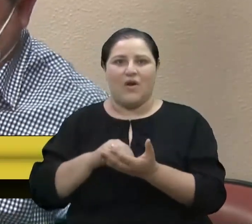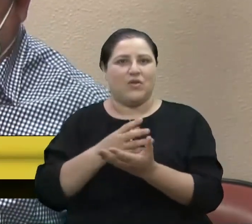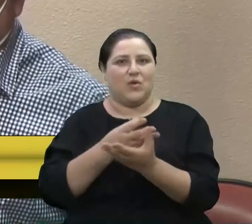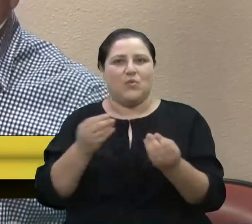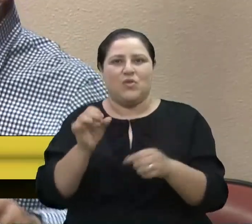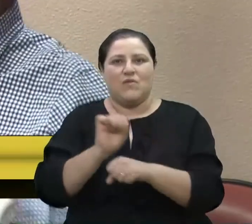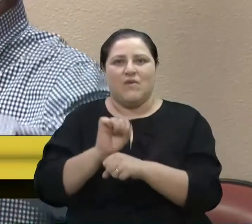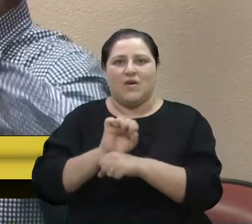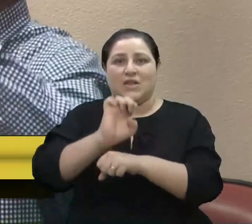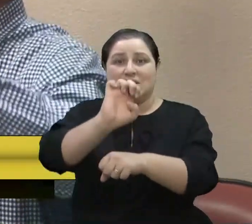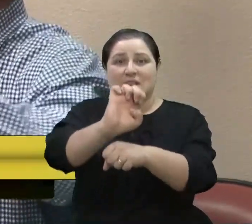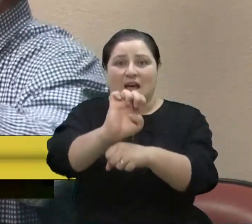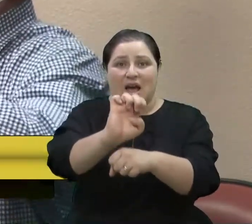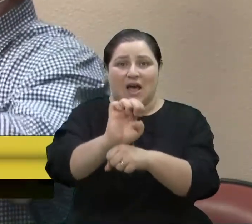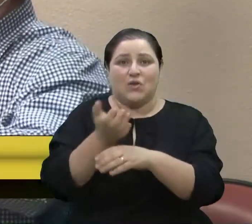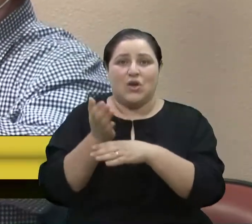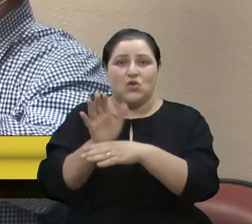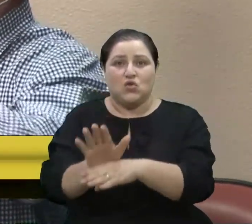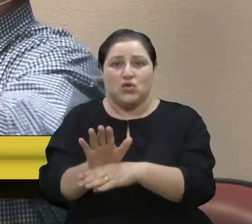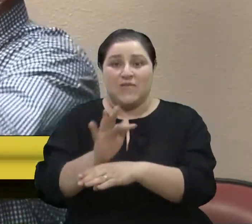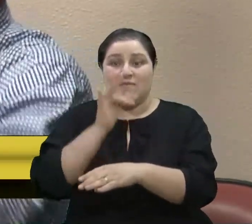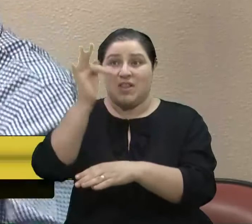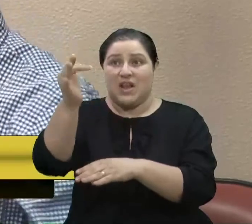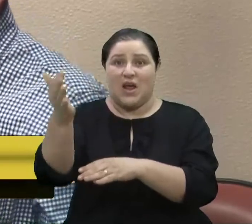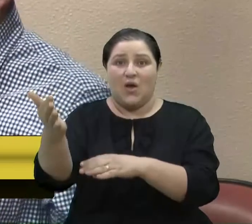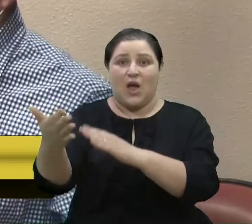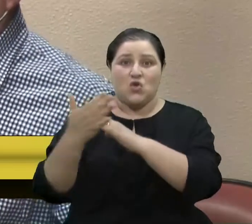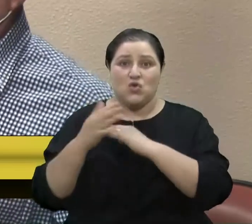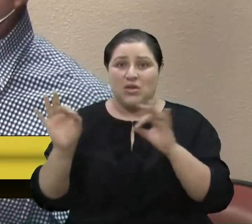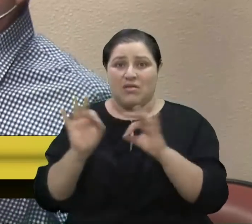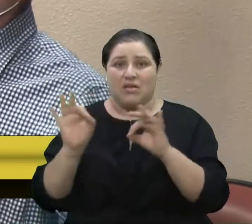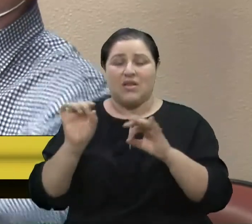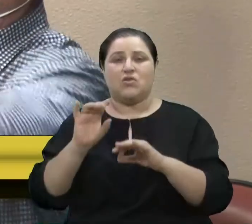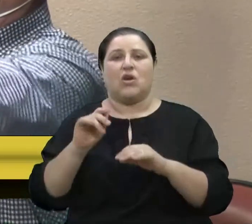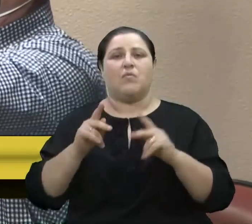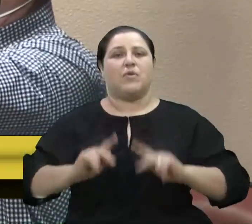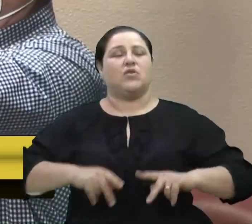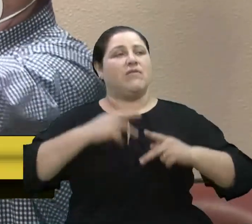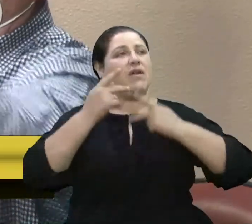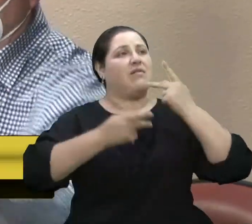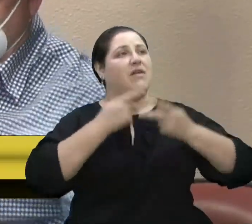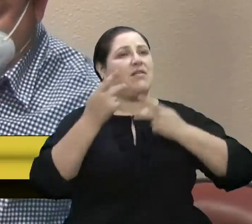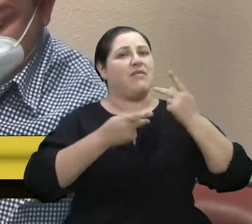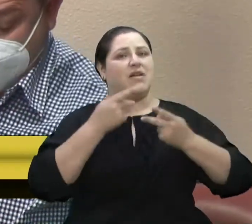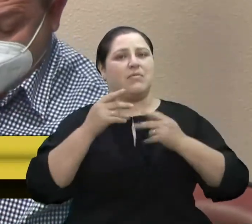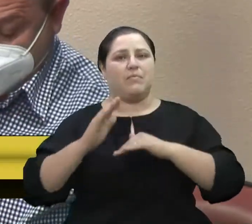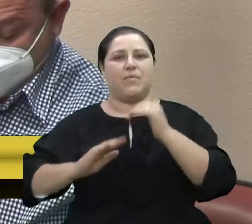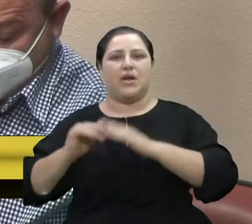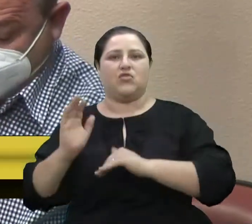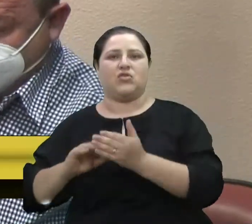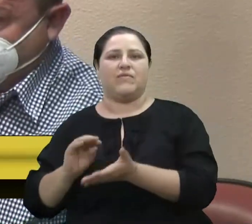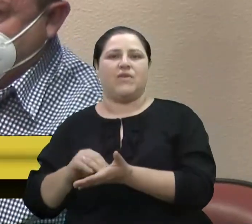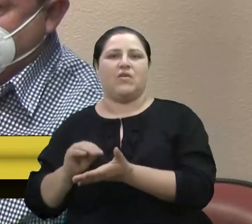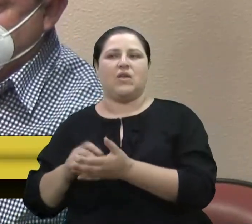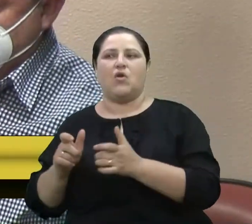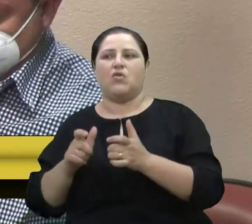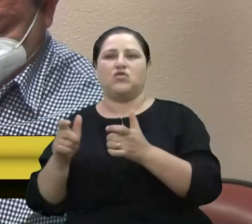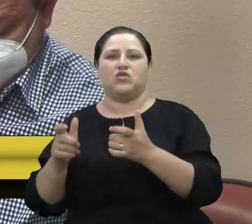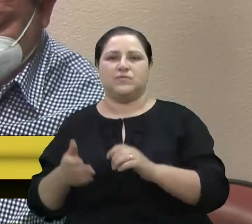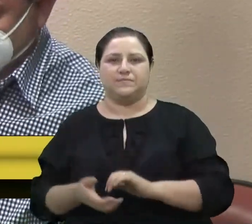Estado, de auxílio federal, nada. Fica só na prática, na fala. A sua, a parte, vereador,